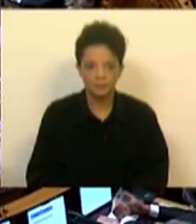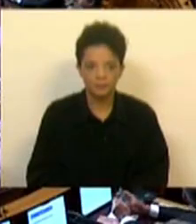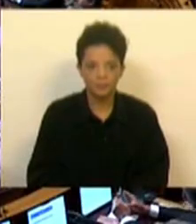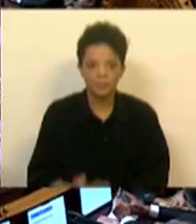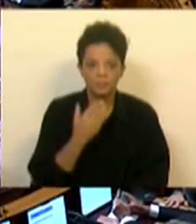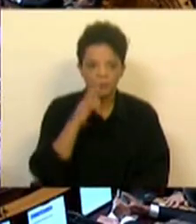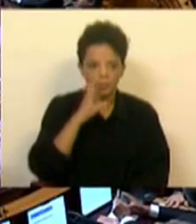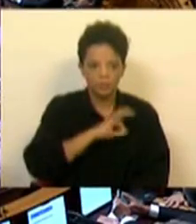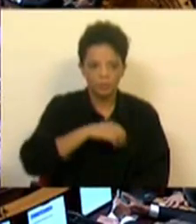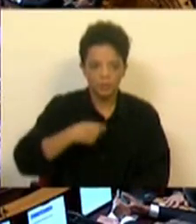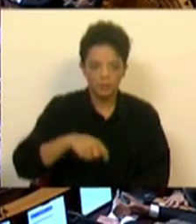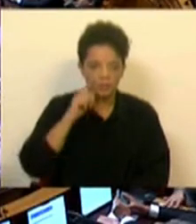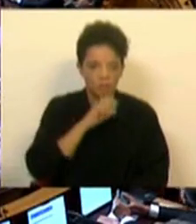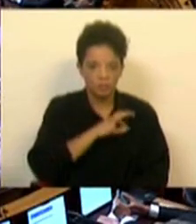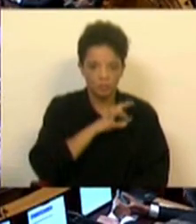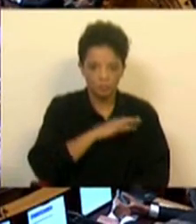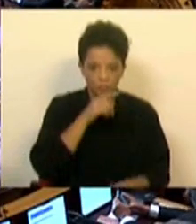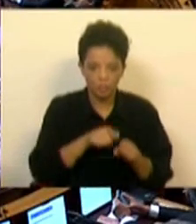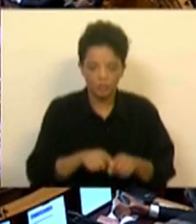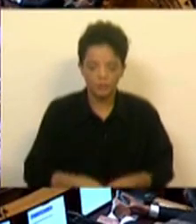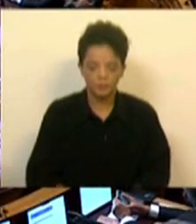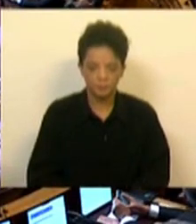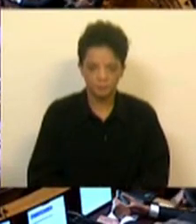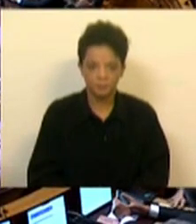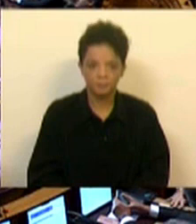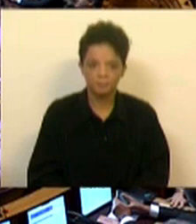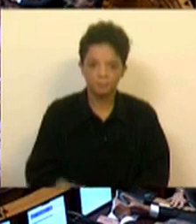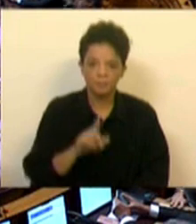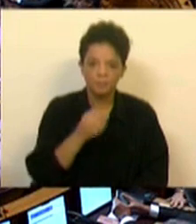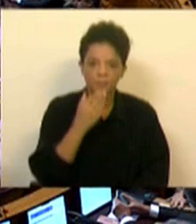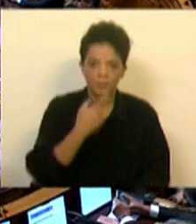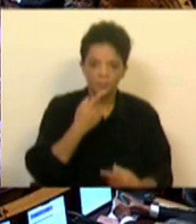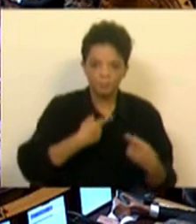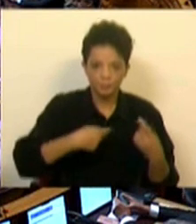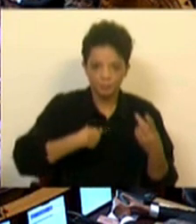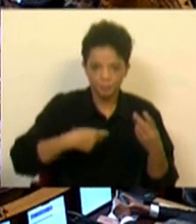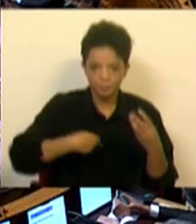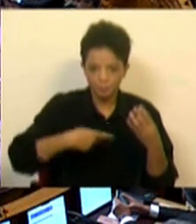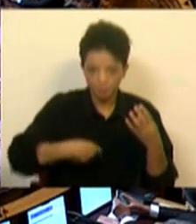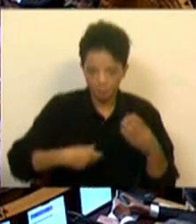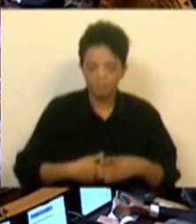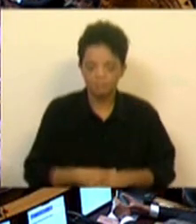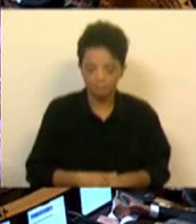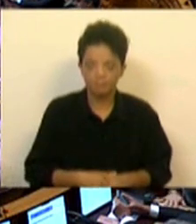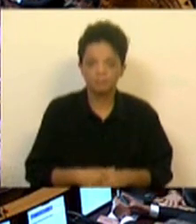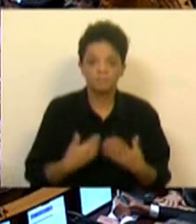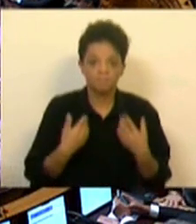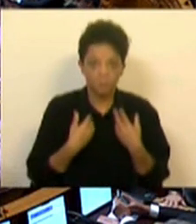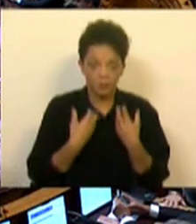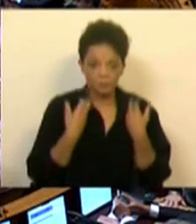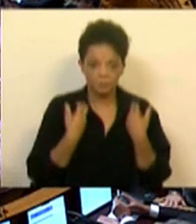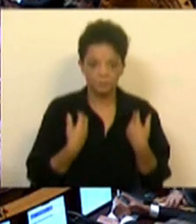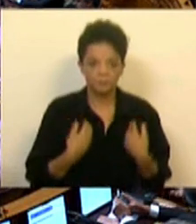Muito obrigado, Sr. Presidente, Sras. e Srs. Deputados. Agradecendo também aqui as perguntas que foram colocadas, eu